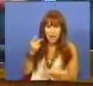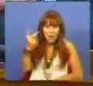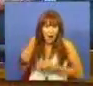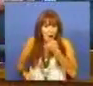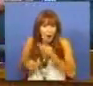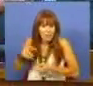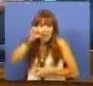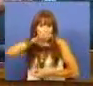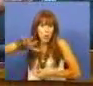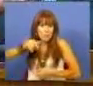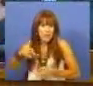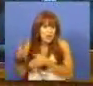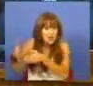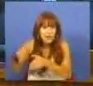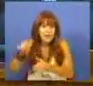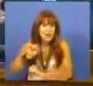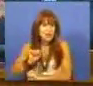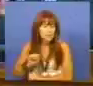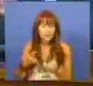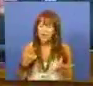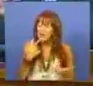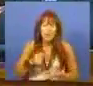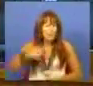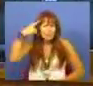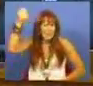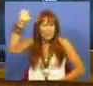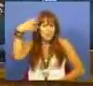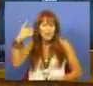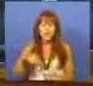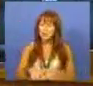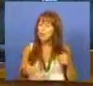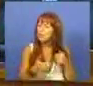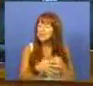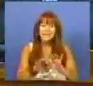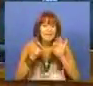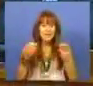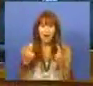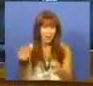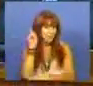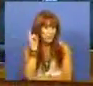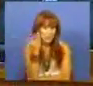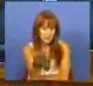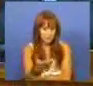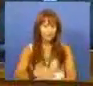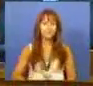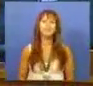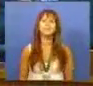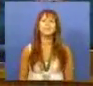avaliação ambiental estratégica, o que não se compreende num processo desta importância.